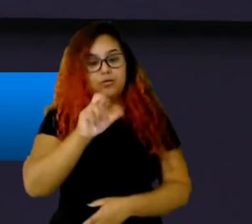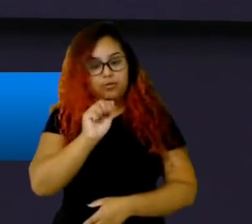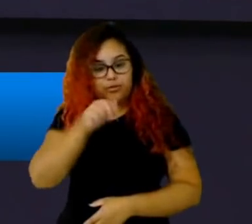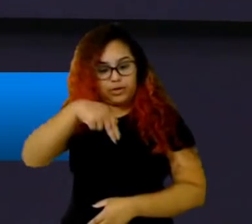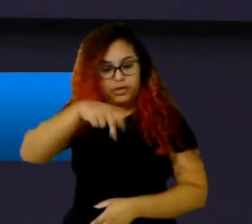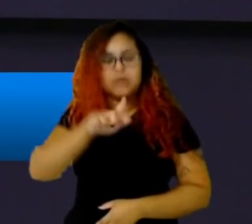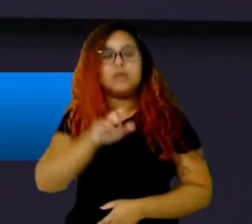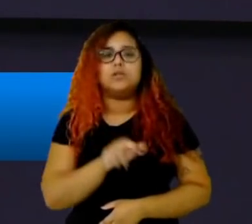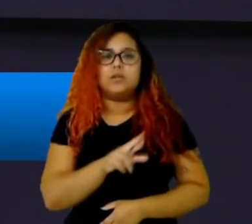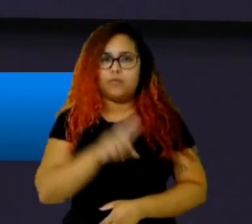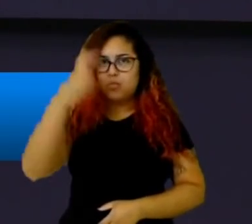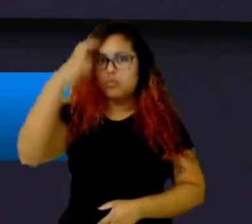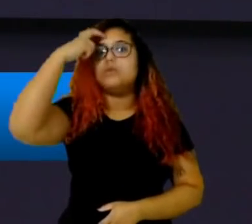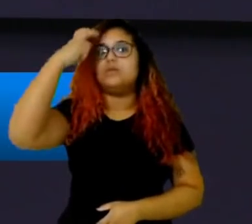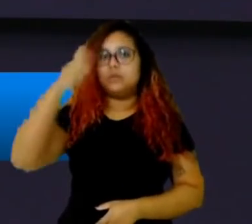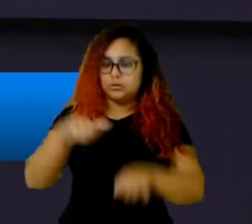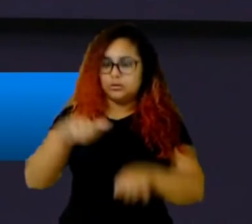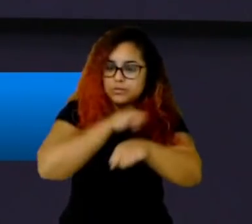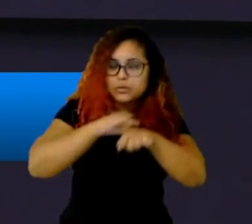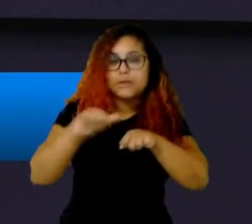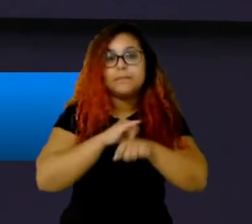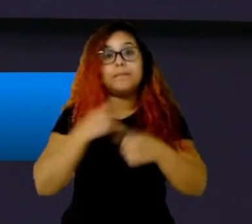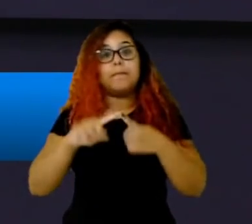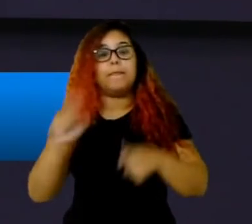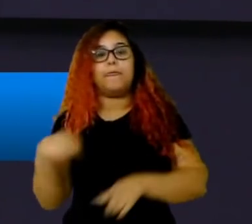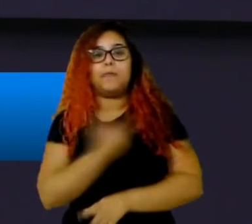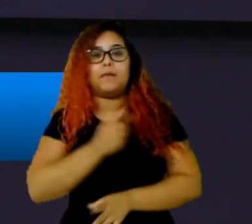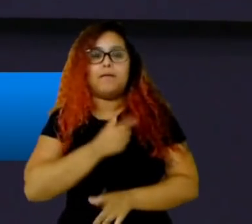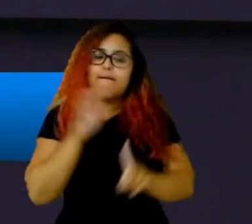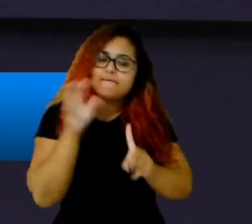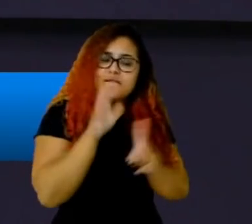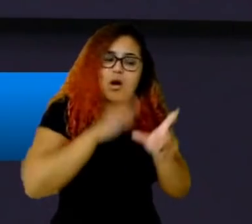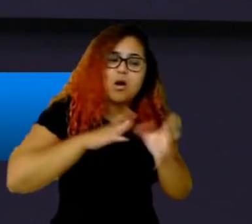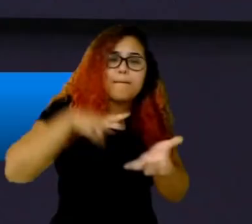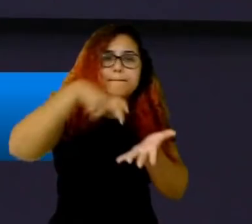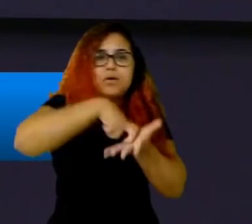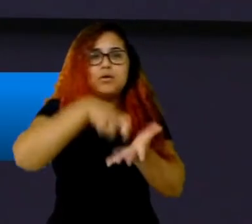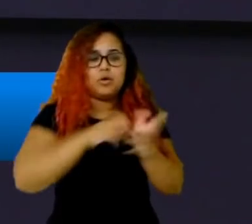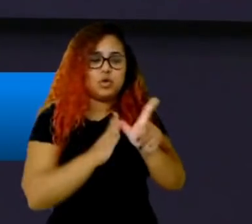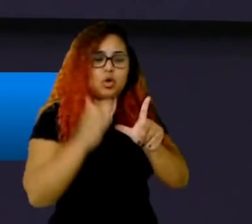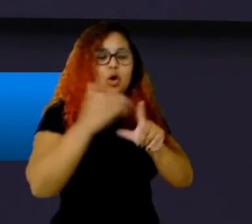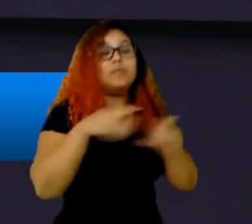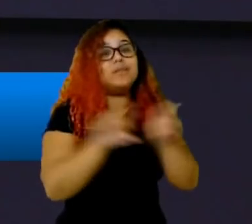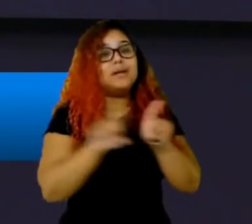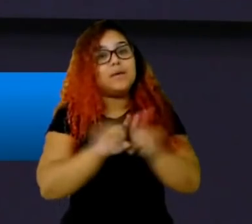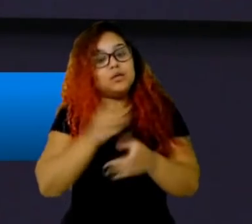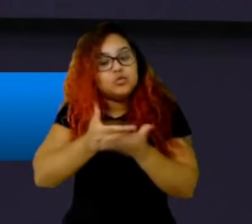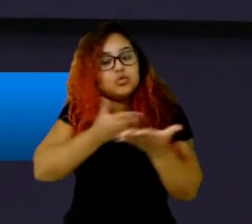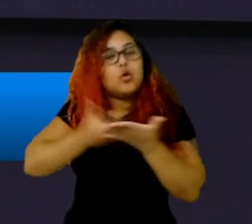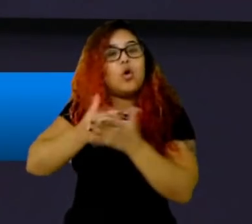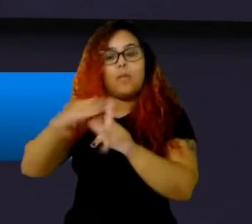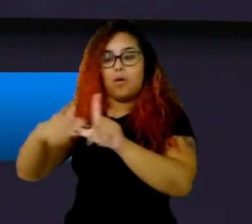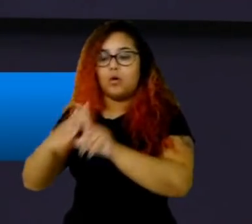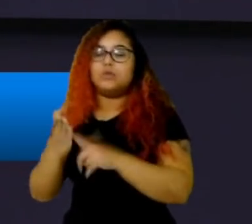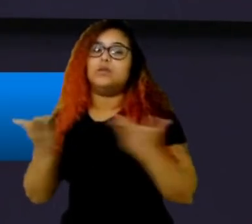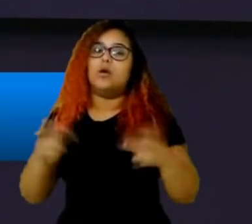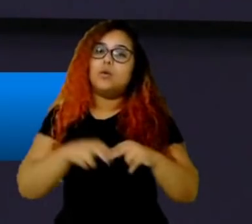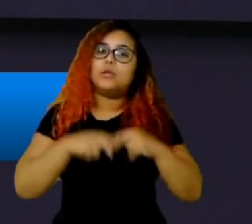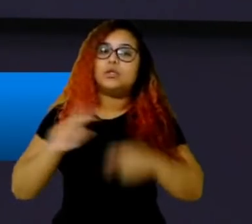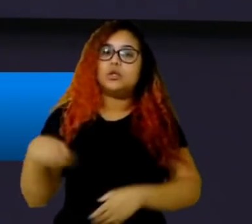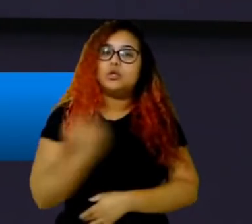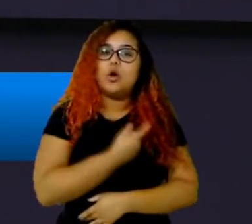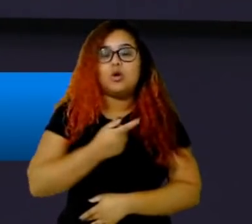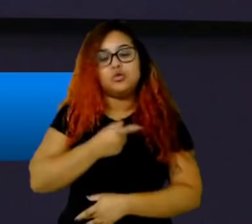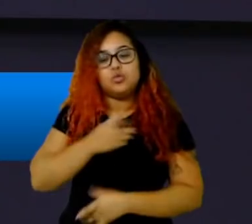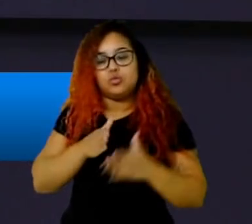além da gente ter punido o top, a gente a controlou bem o aí do bot pra poder divar depois então acho que o nosso early game foi super sólido aí, mérito dos meninos aí de terem